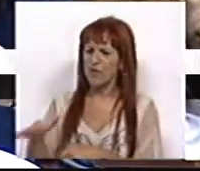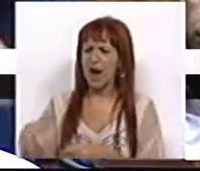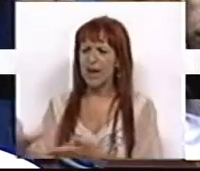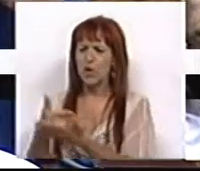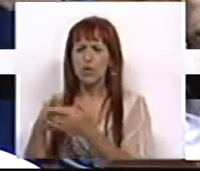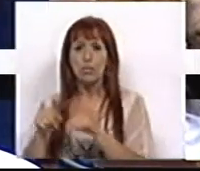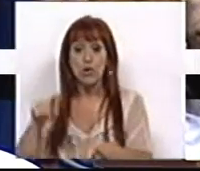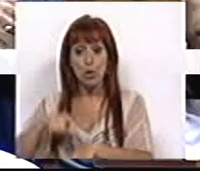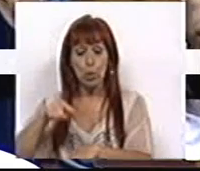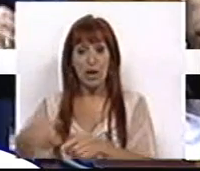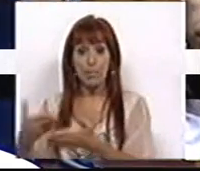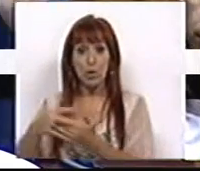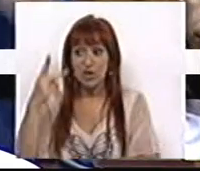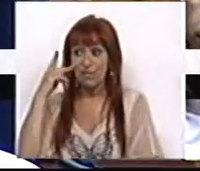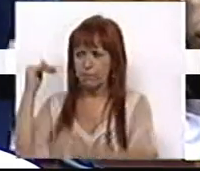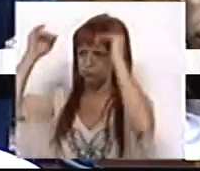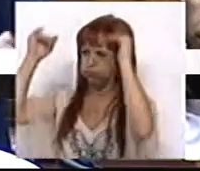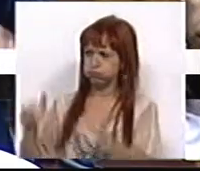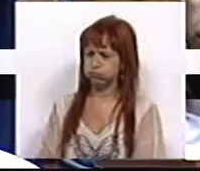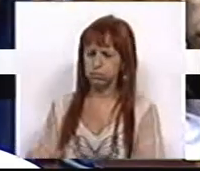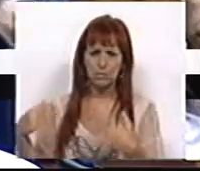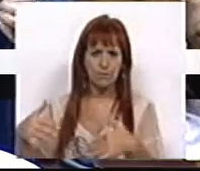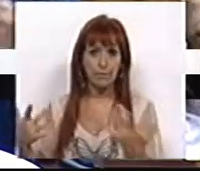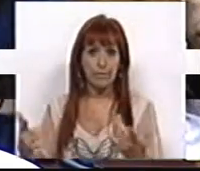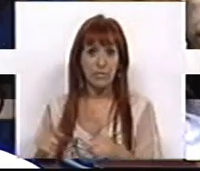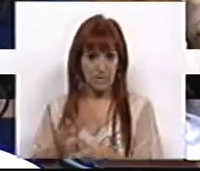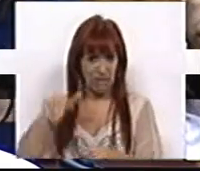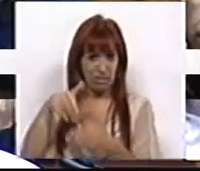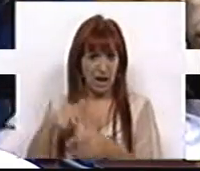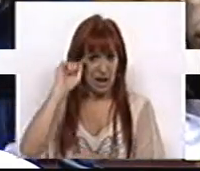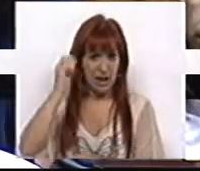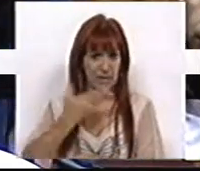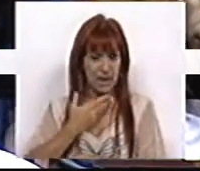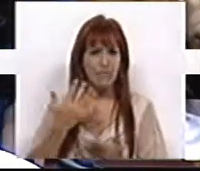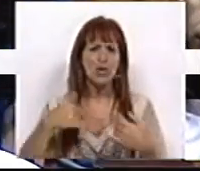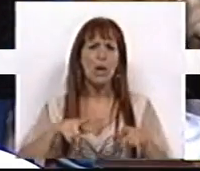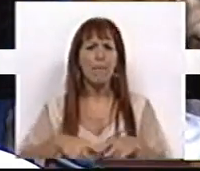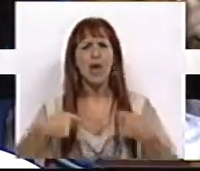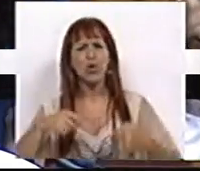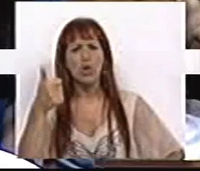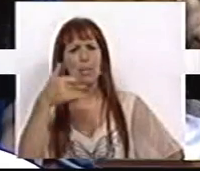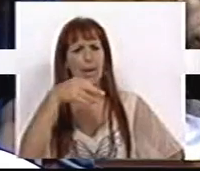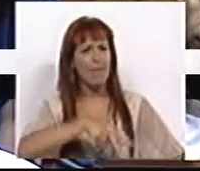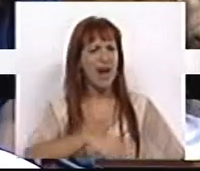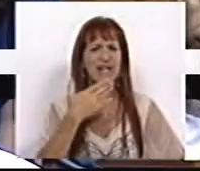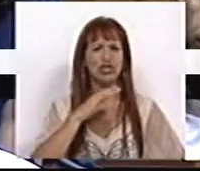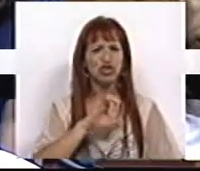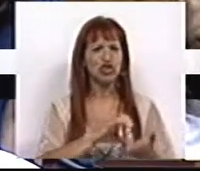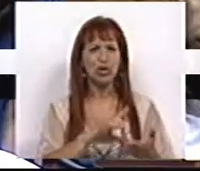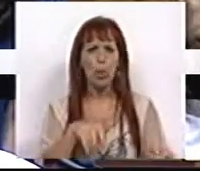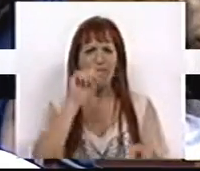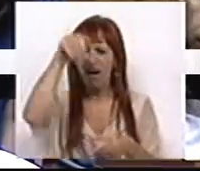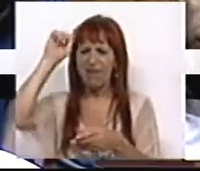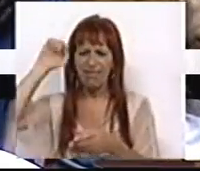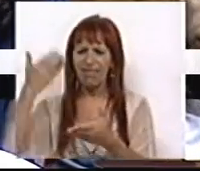economia, no momento em que a economia viveu uma recessão extraordinária, entra para déficit. Mas os gastos com o BPN Crédito não entram para